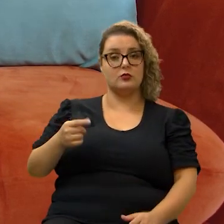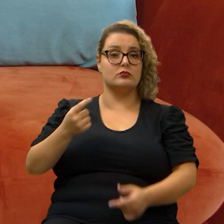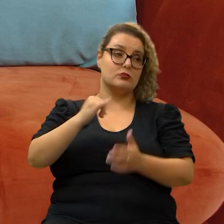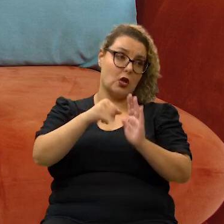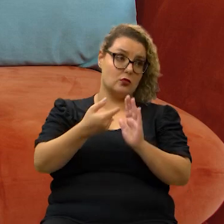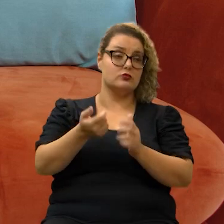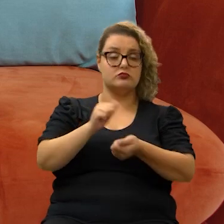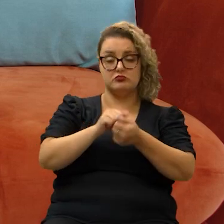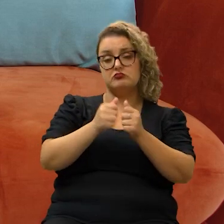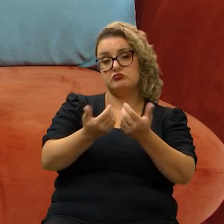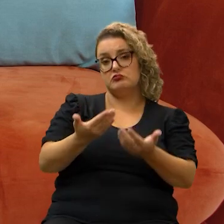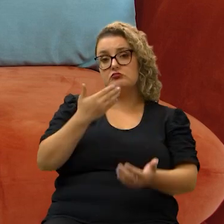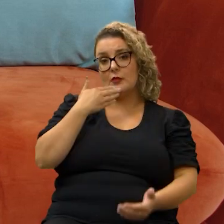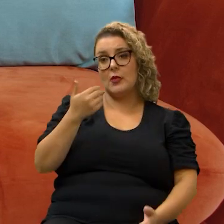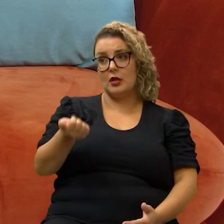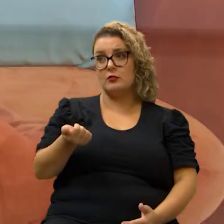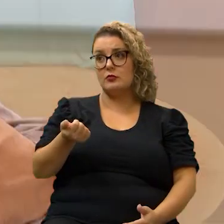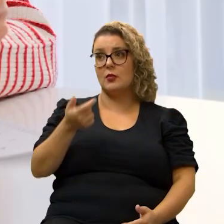consegue